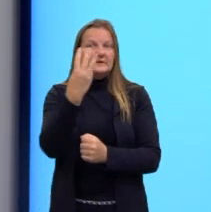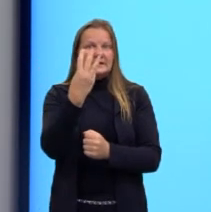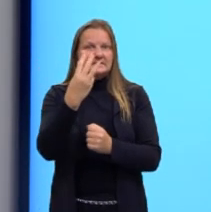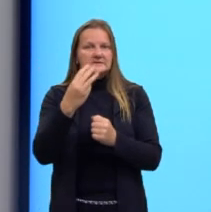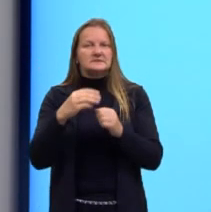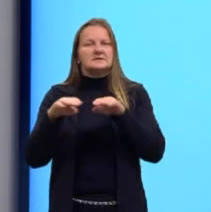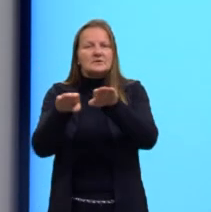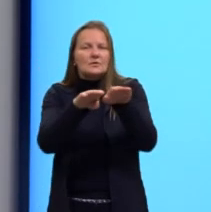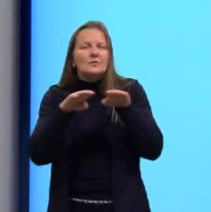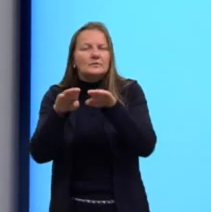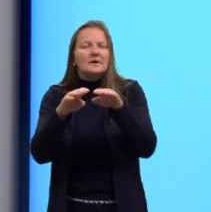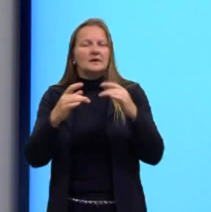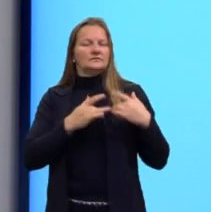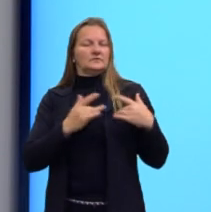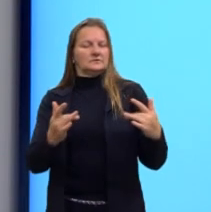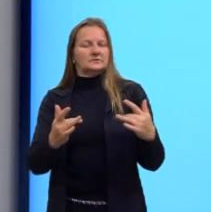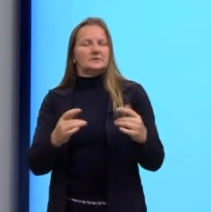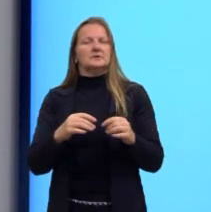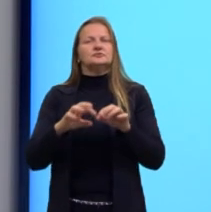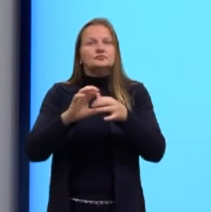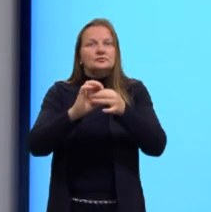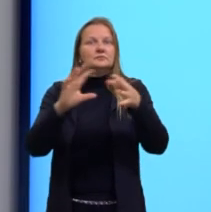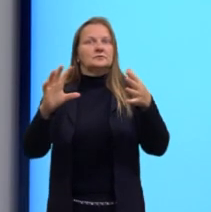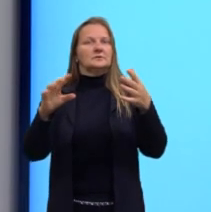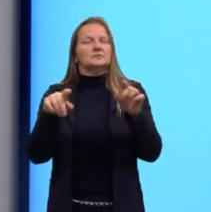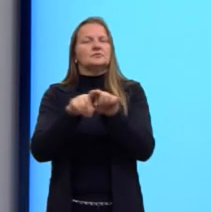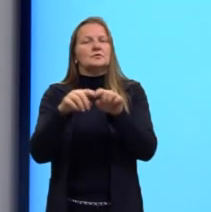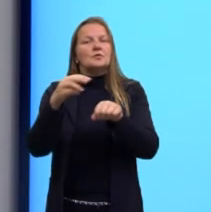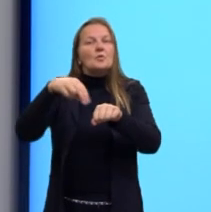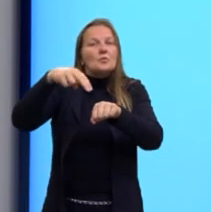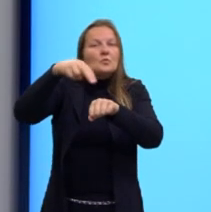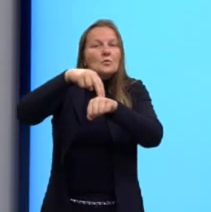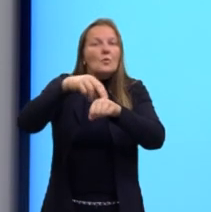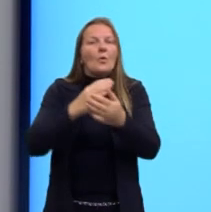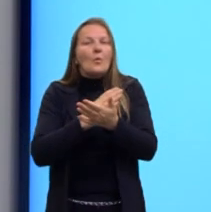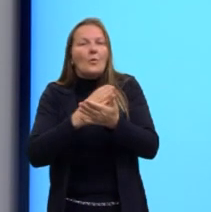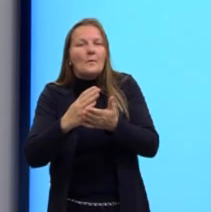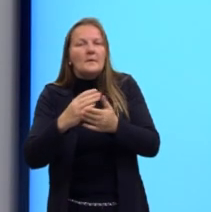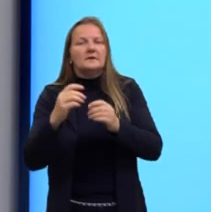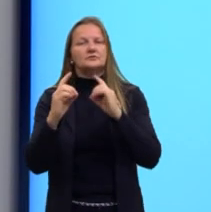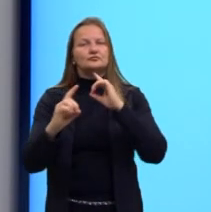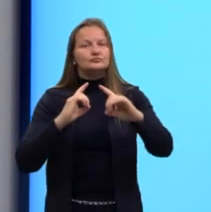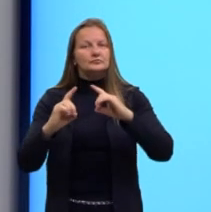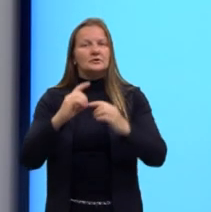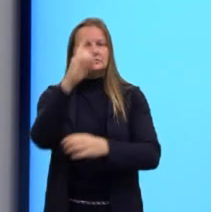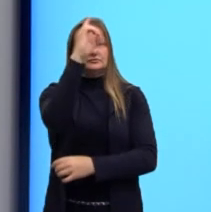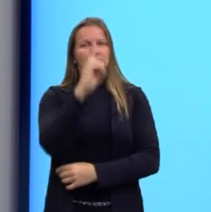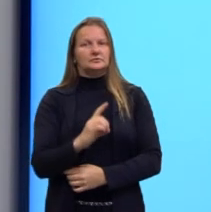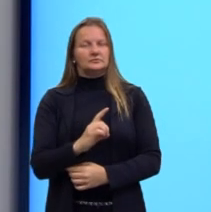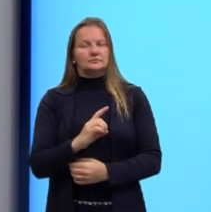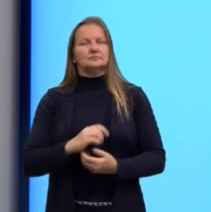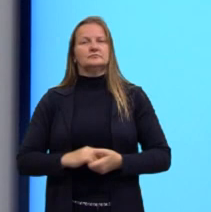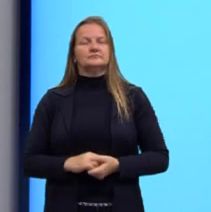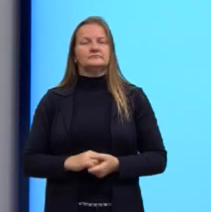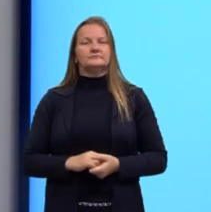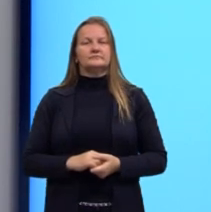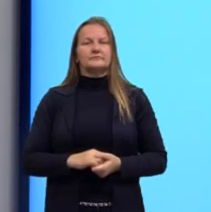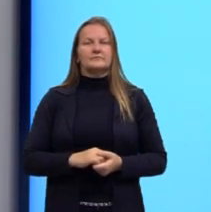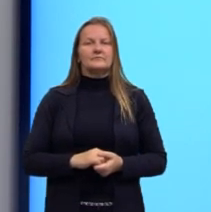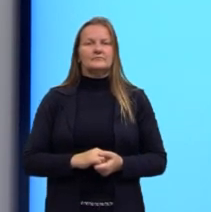Baseado nesses ideais, é que o Estado Nacional começa a discutir direitos aos cidadãos.